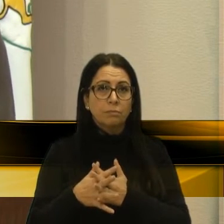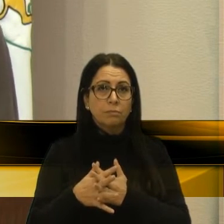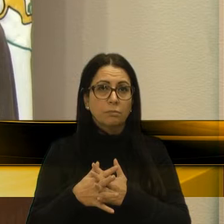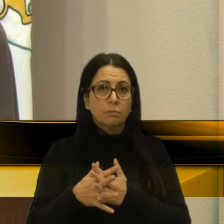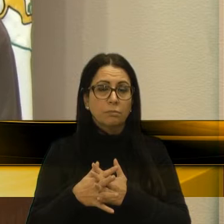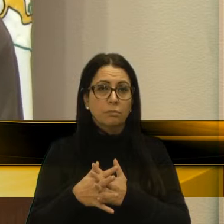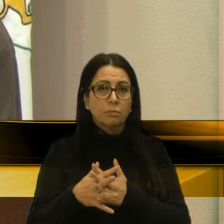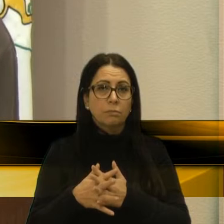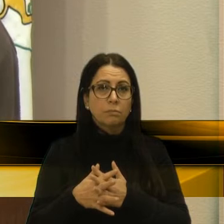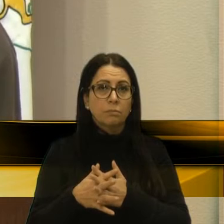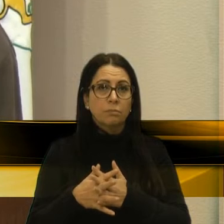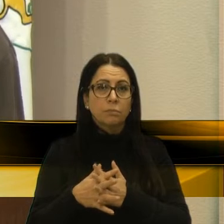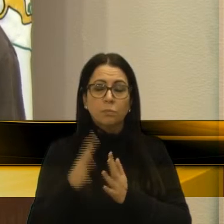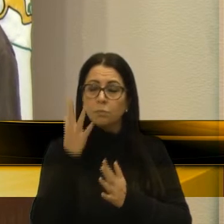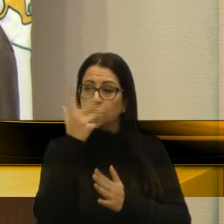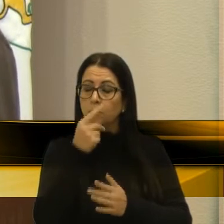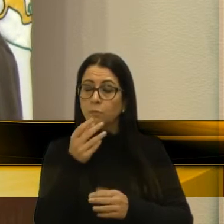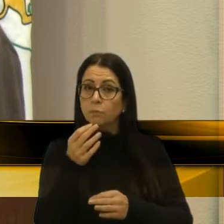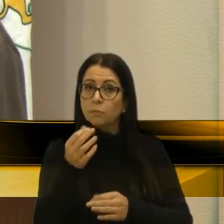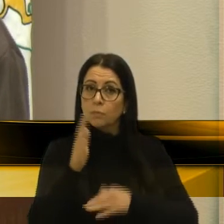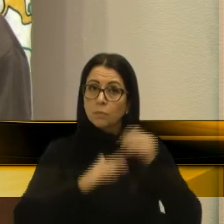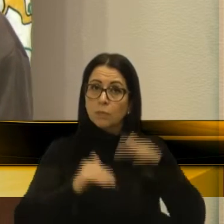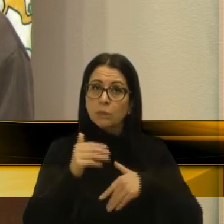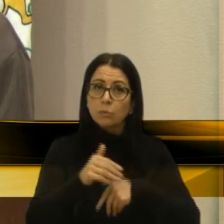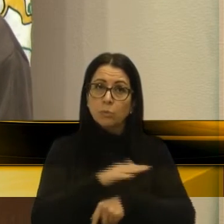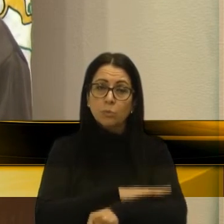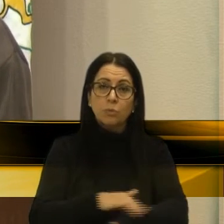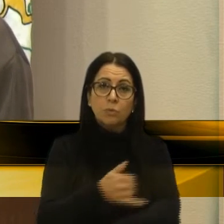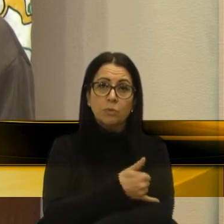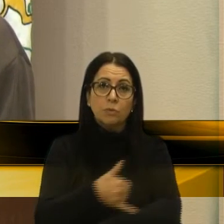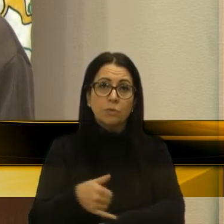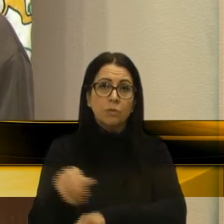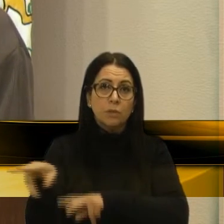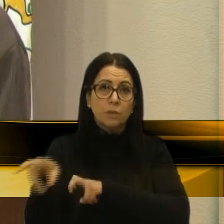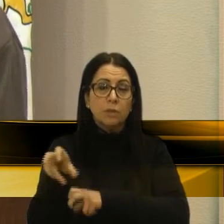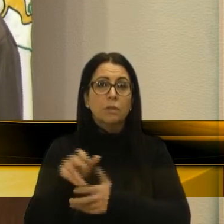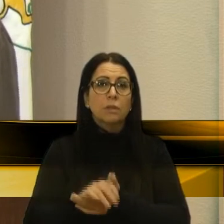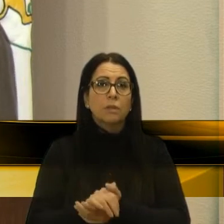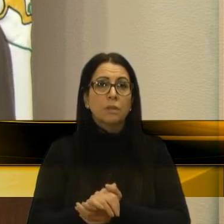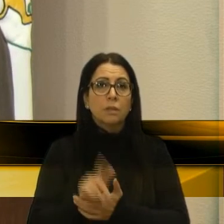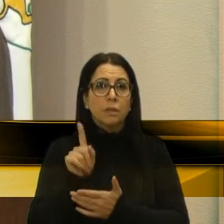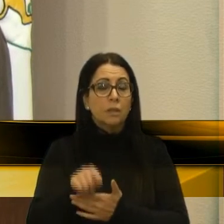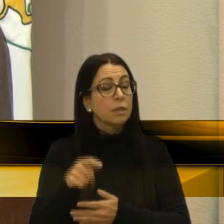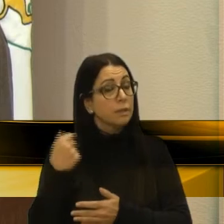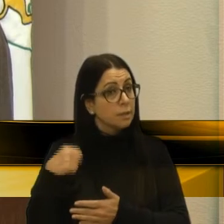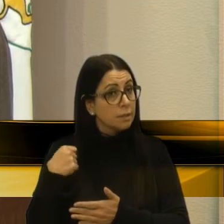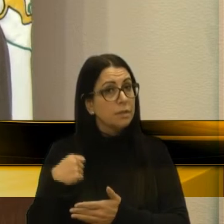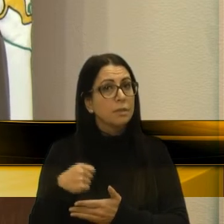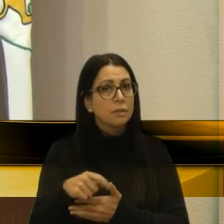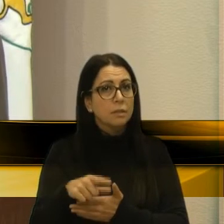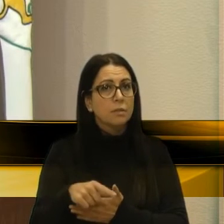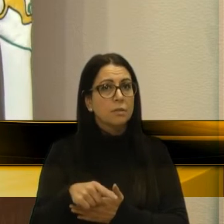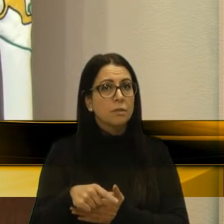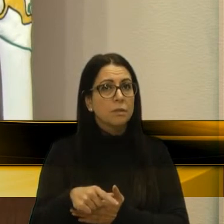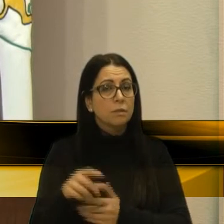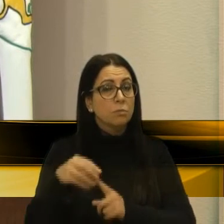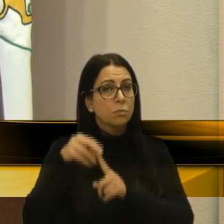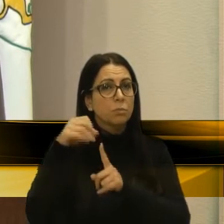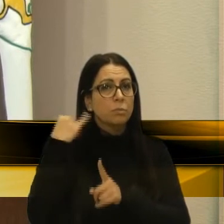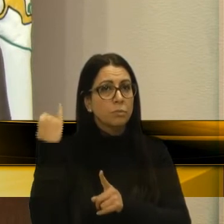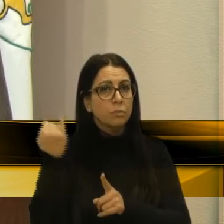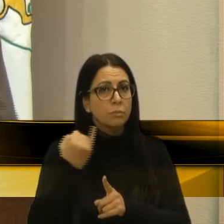atrapalhar a bela obra, eu sempre falo aqui, porque asfalto do interior é necessário e de fundamental